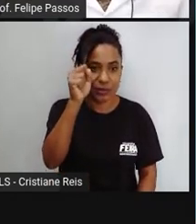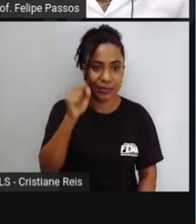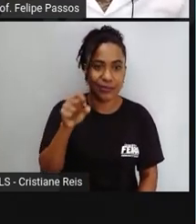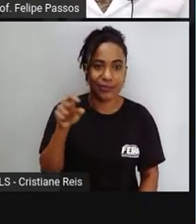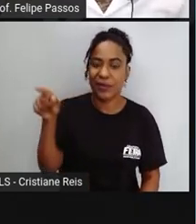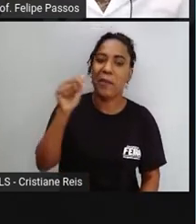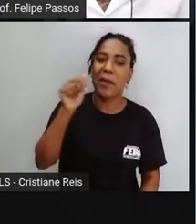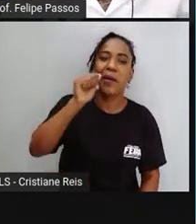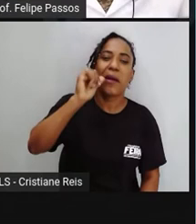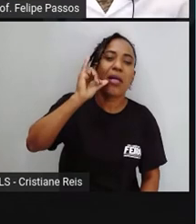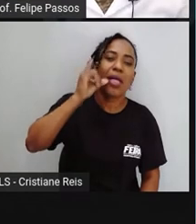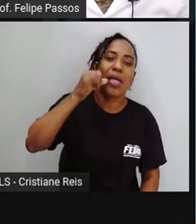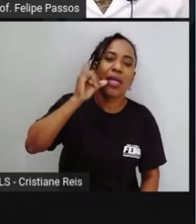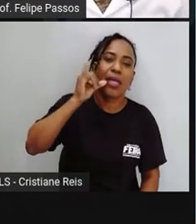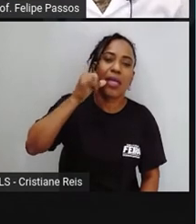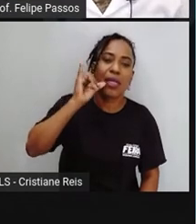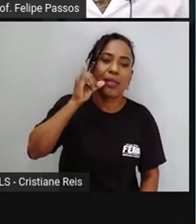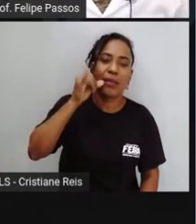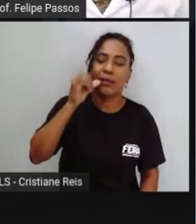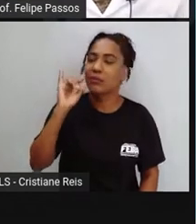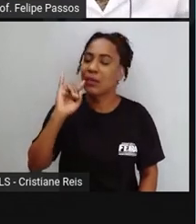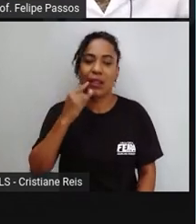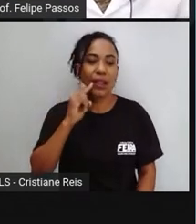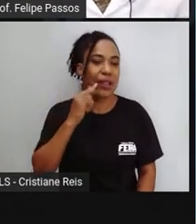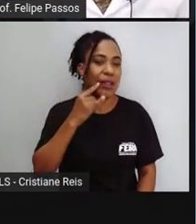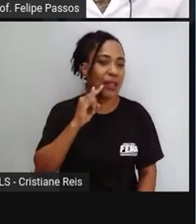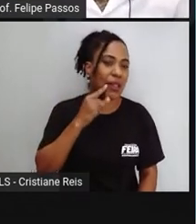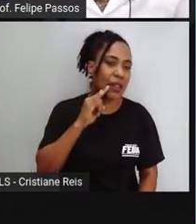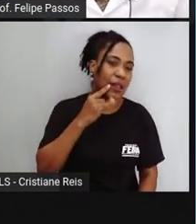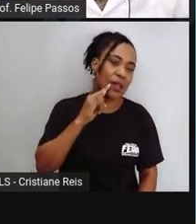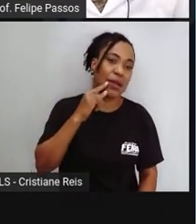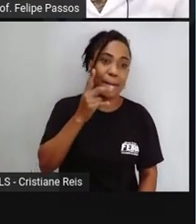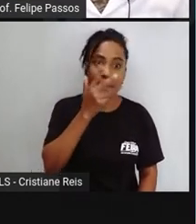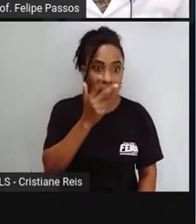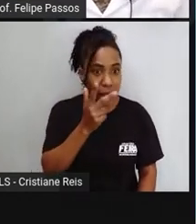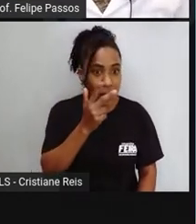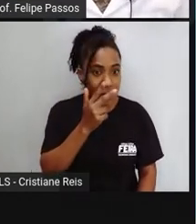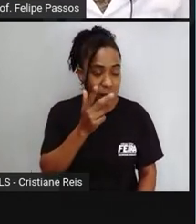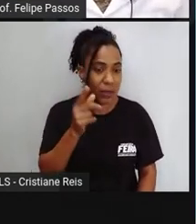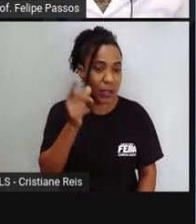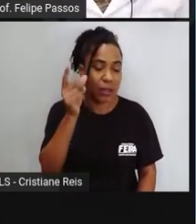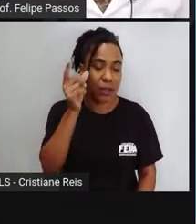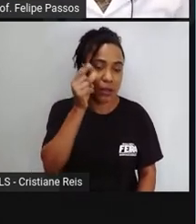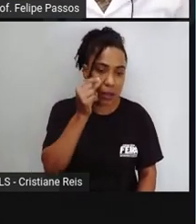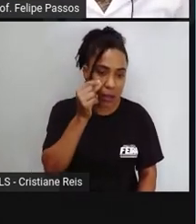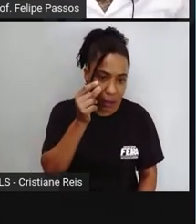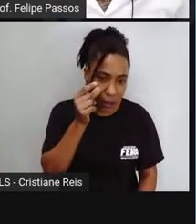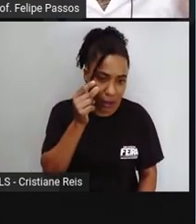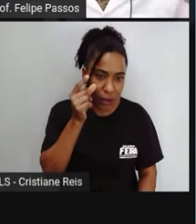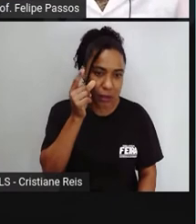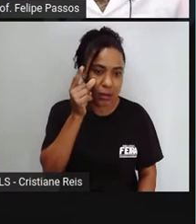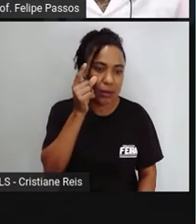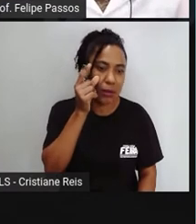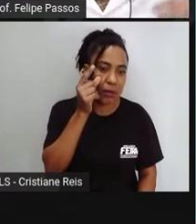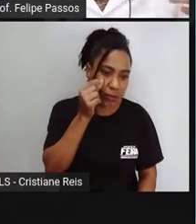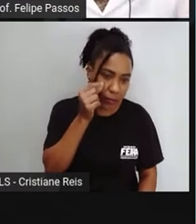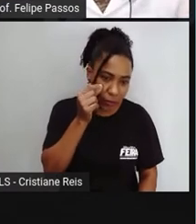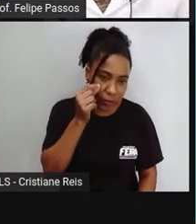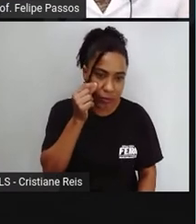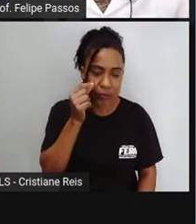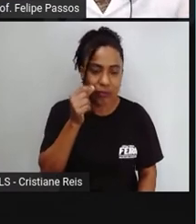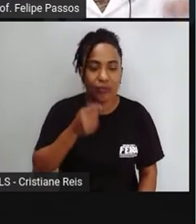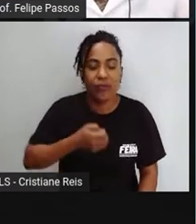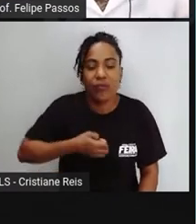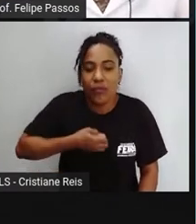está bêbada, larga essa pessoa aí, bebeu demais. E na verdade ela foi picada por uma cascavel. A pessoa sente náusea,